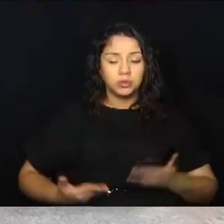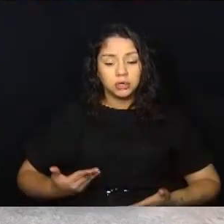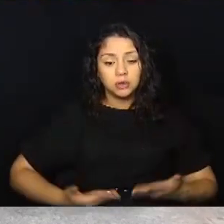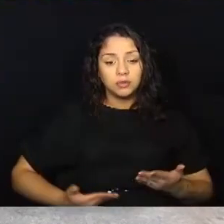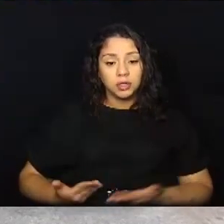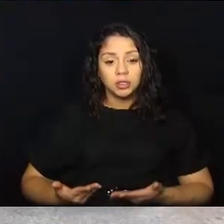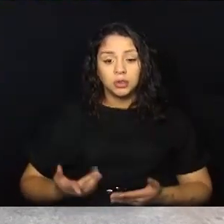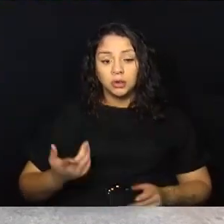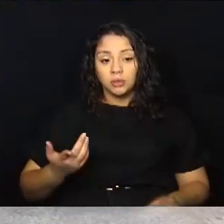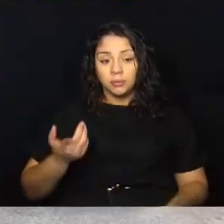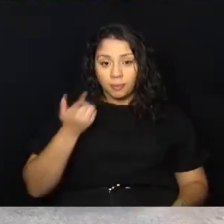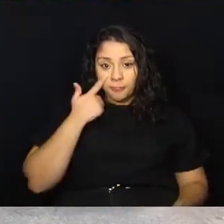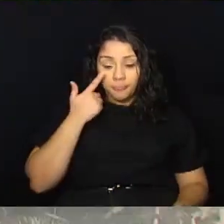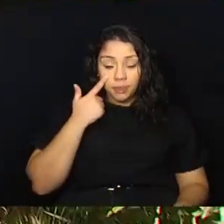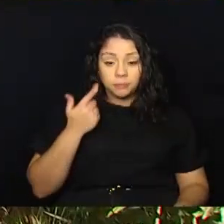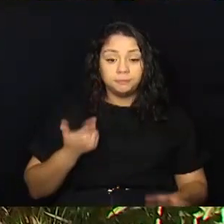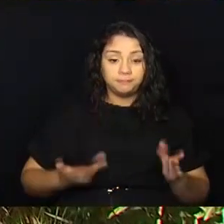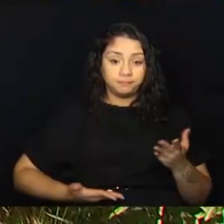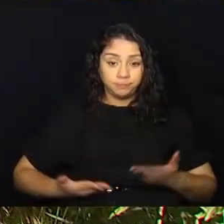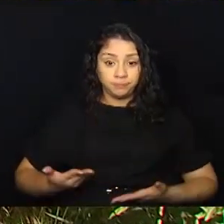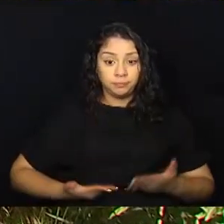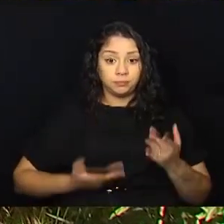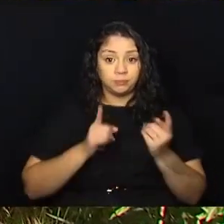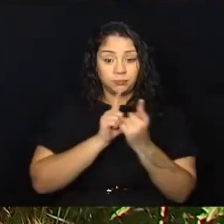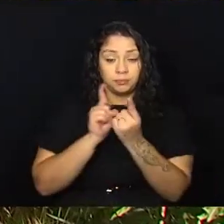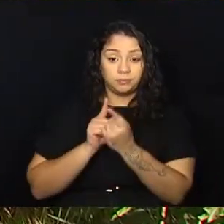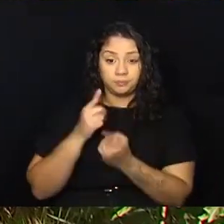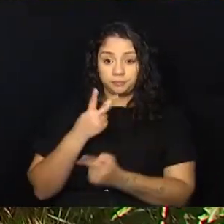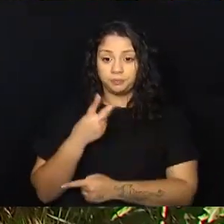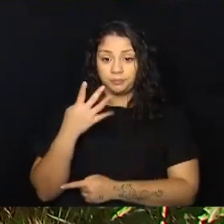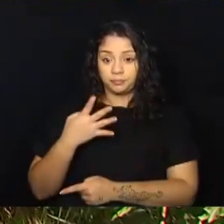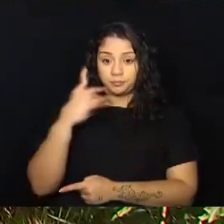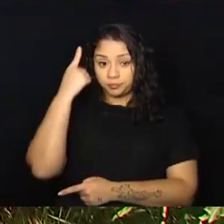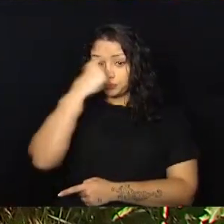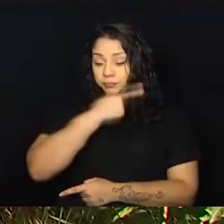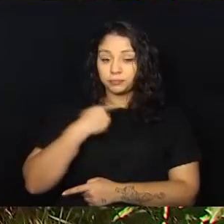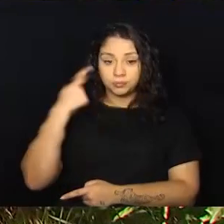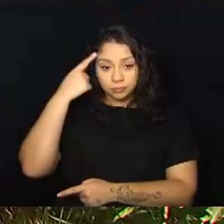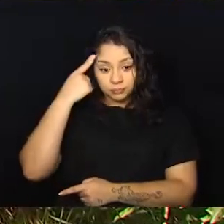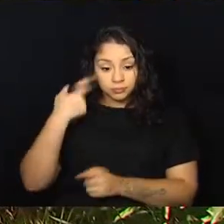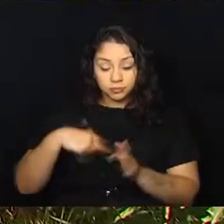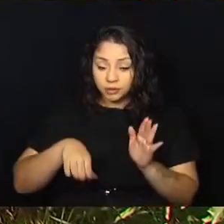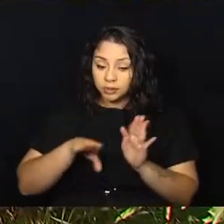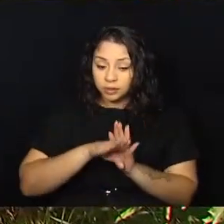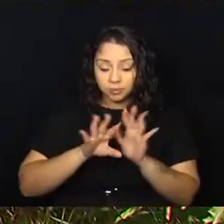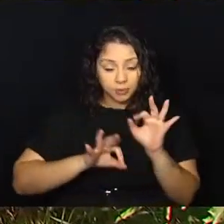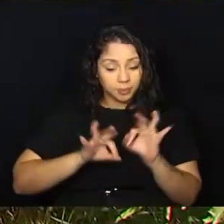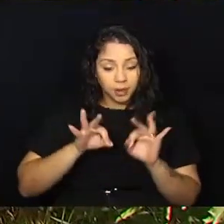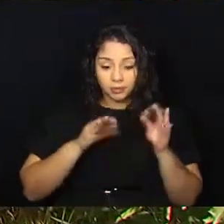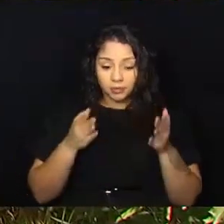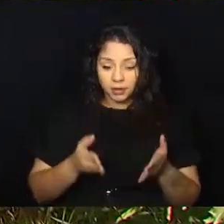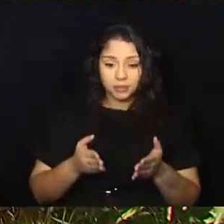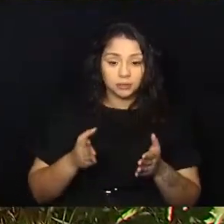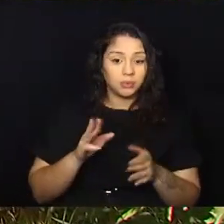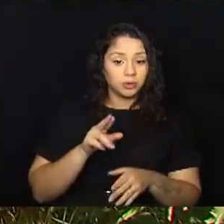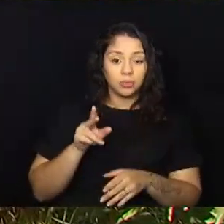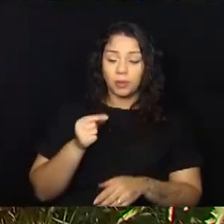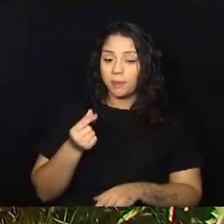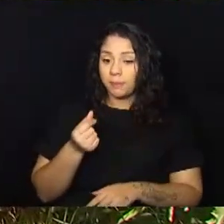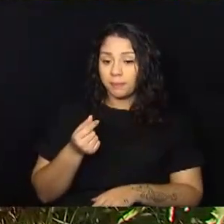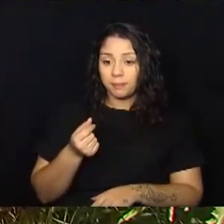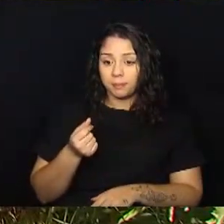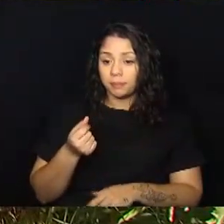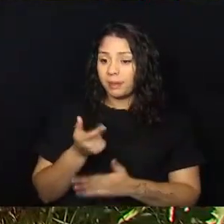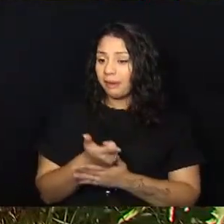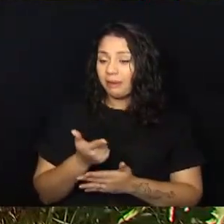você chega no serviço, né, a gente tem um serviço que atende 24 horas, você chega no serviço e você não está preparado para